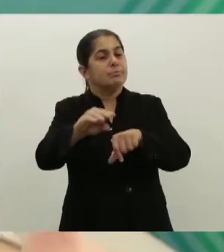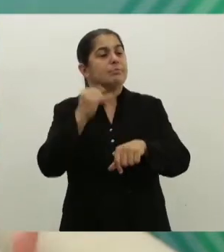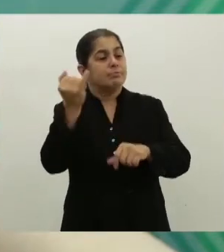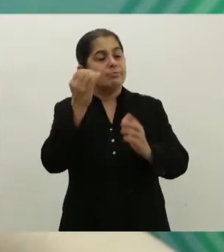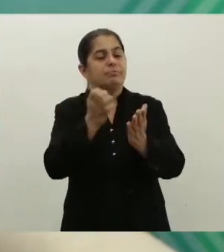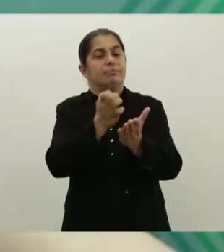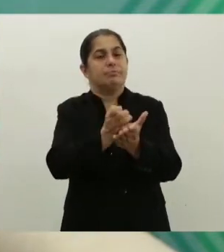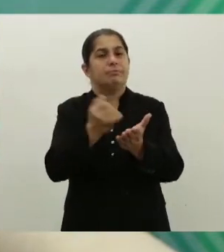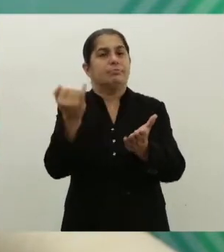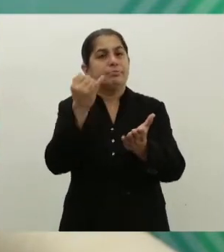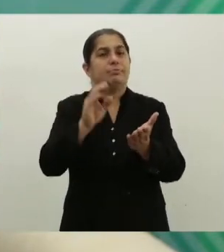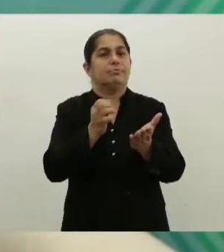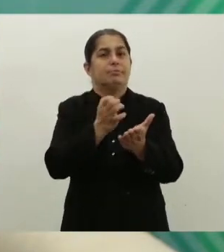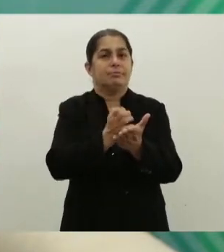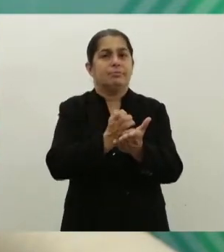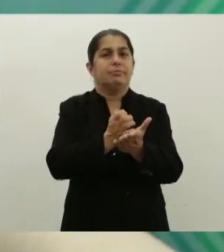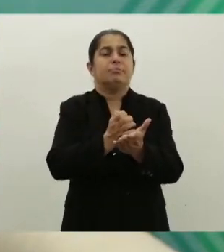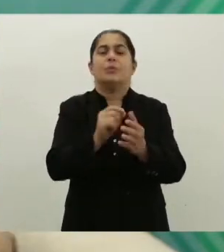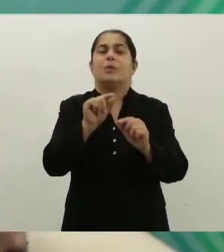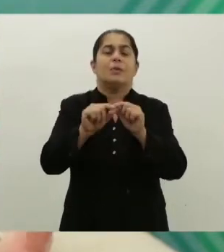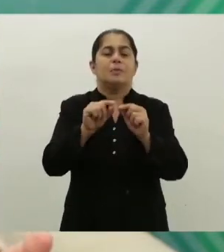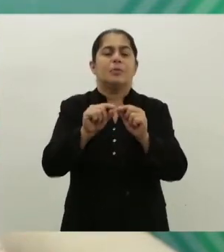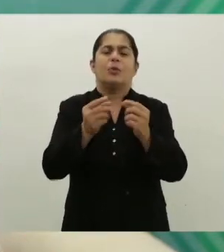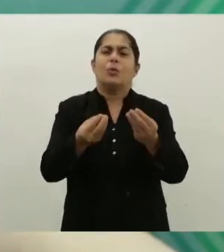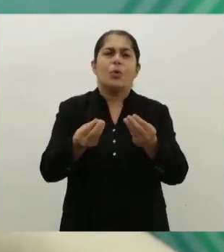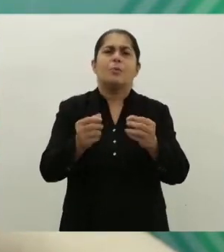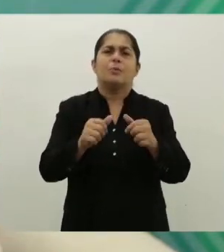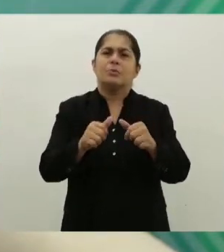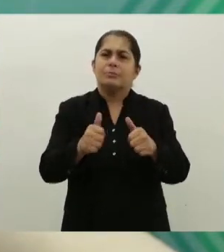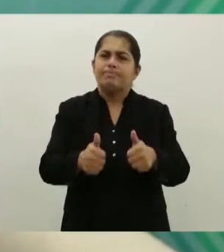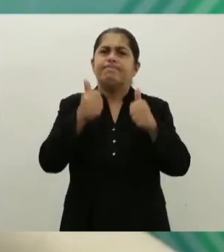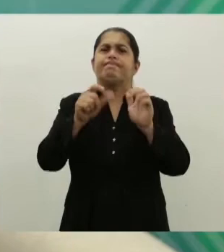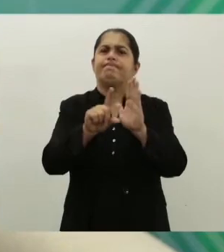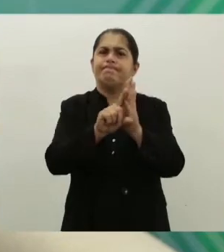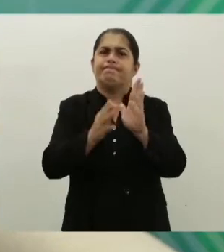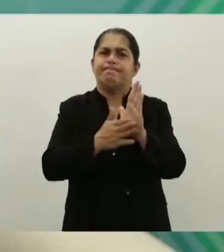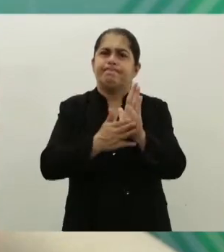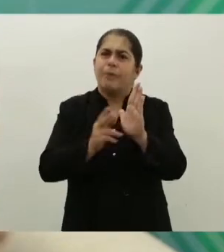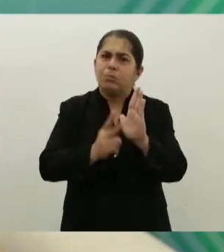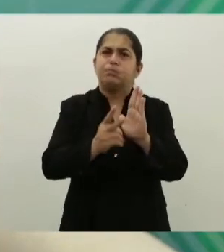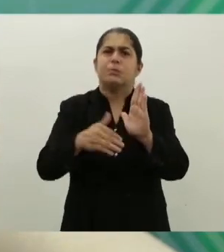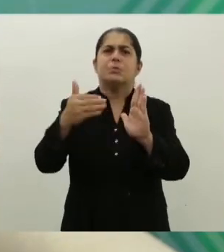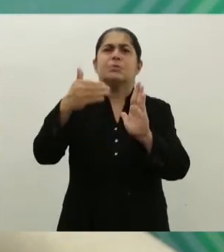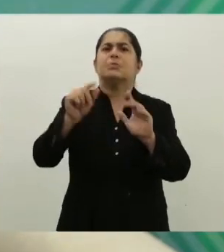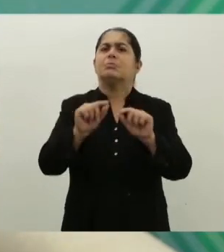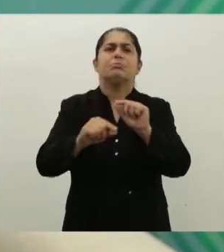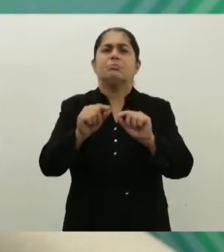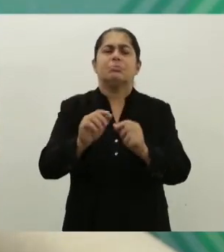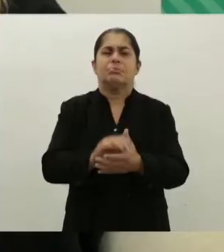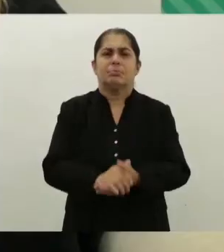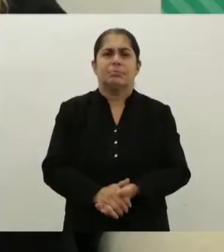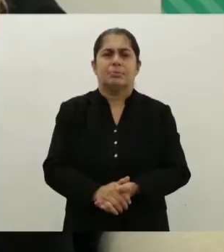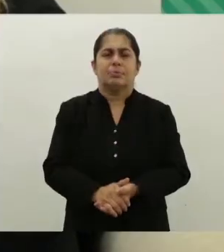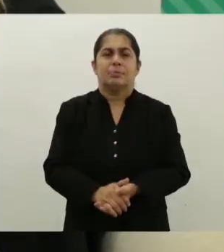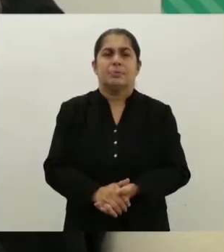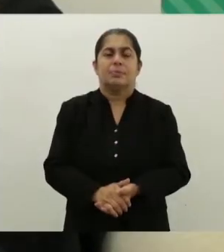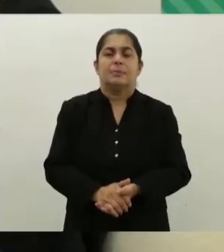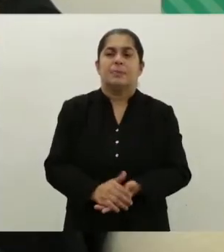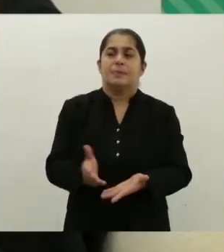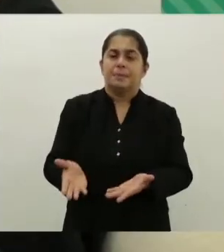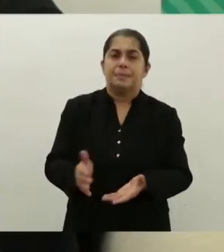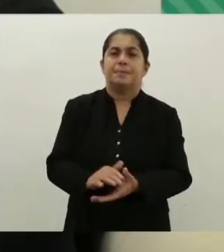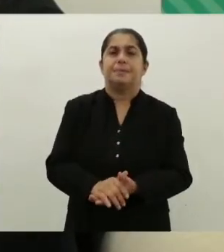importância do estatuto da criança e do adolescente e o que pode ser feito para que essa lei seja sempre efetivada. Eu acho que o